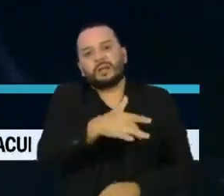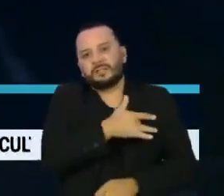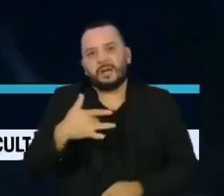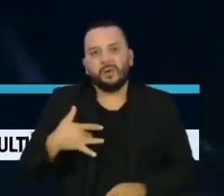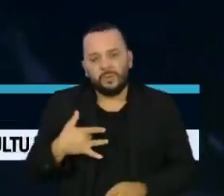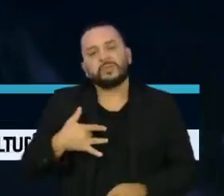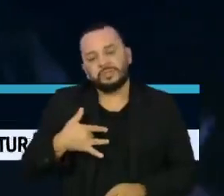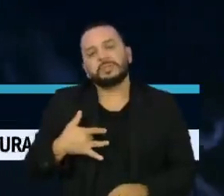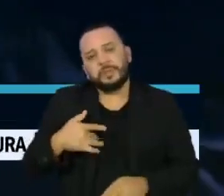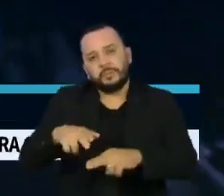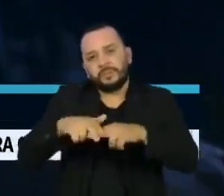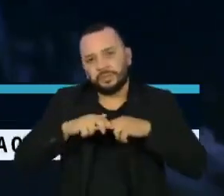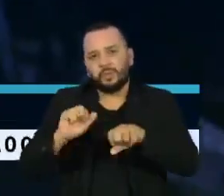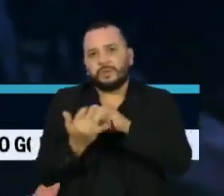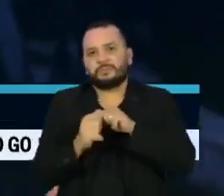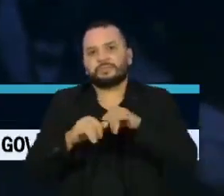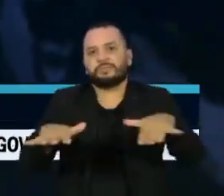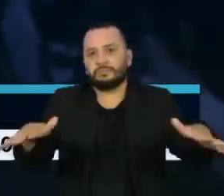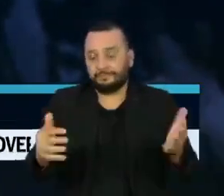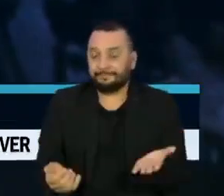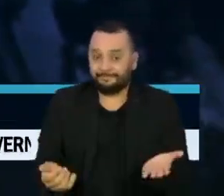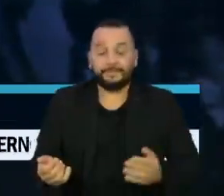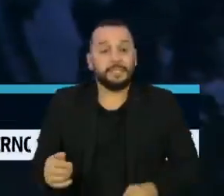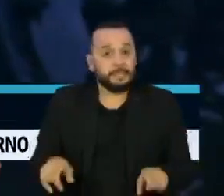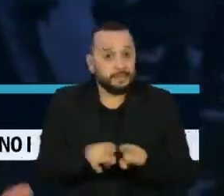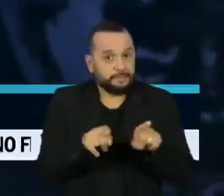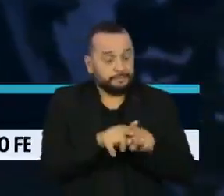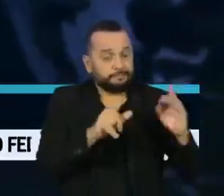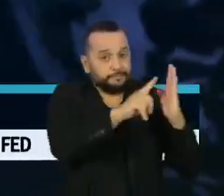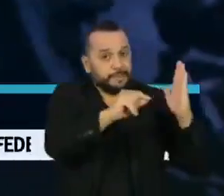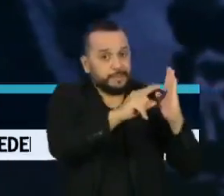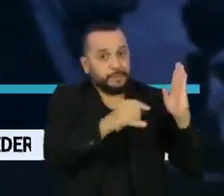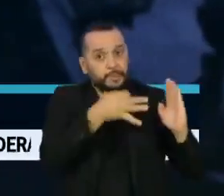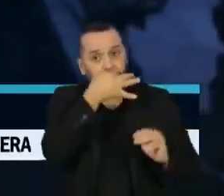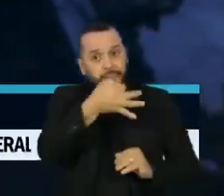processos em curso. Procuramos também o Palácio do Planalto, mas não tivemos retorno.